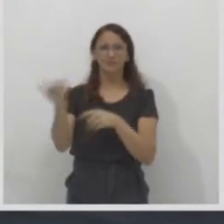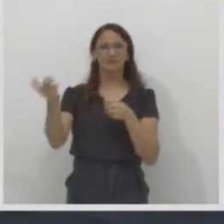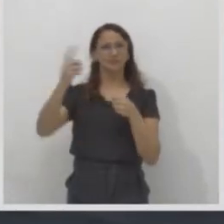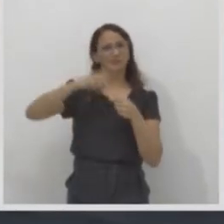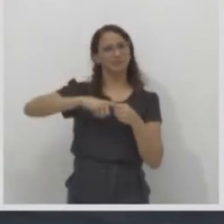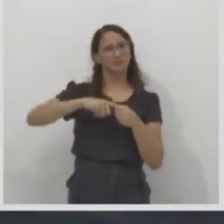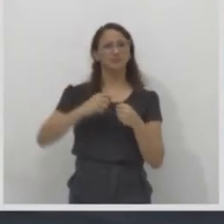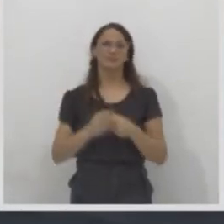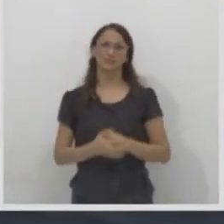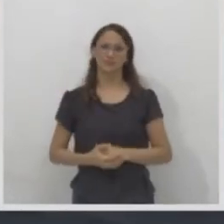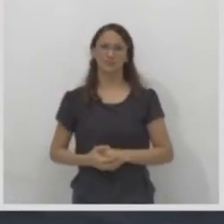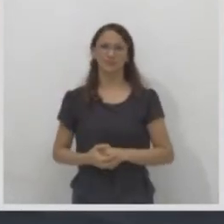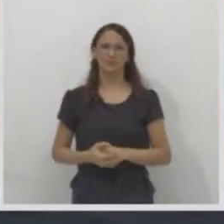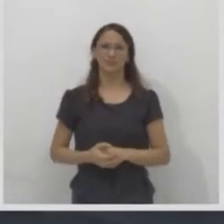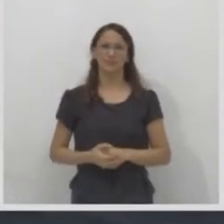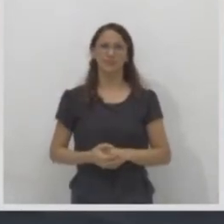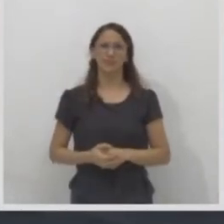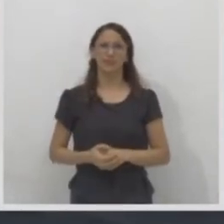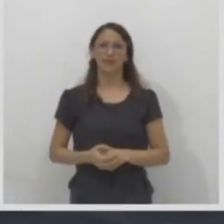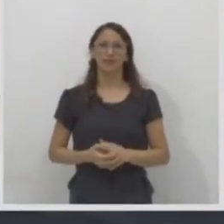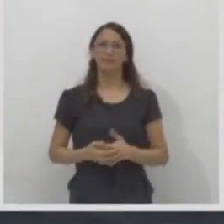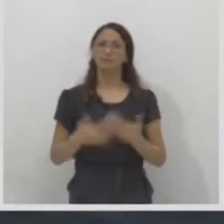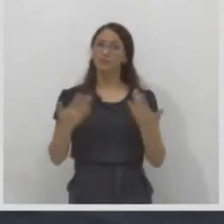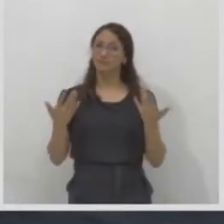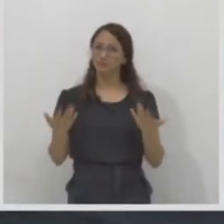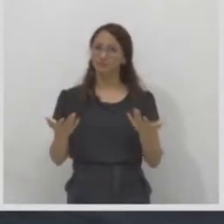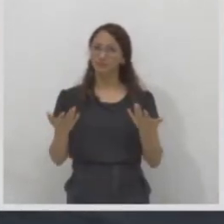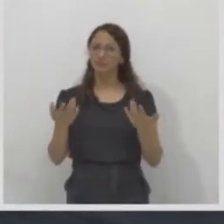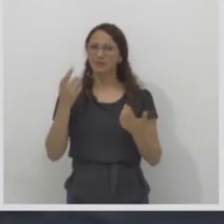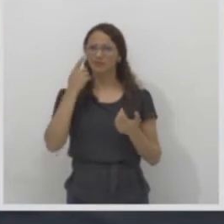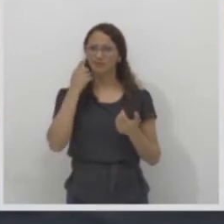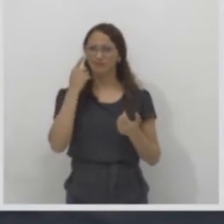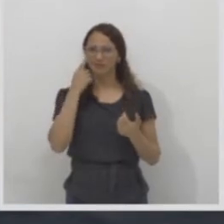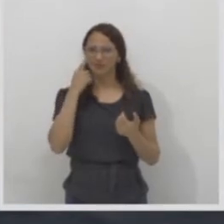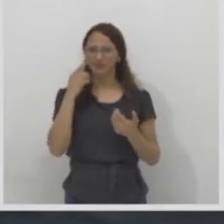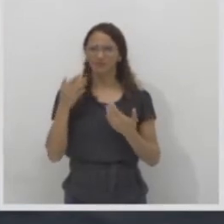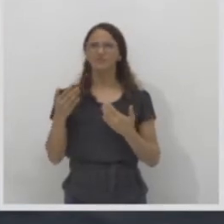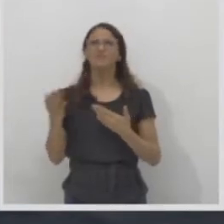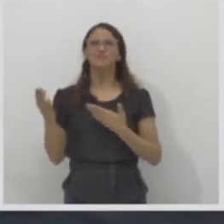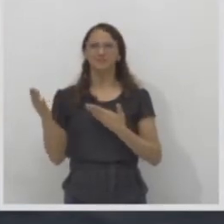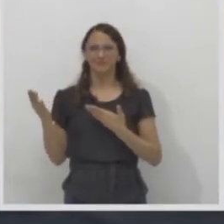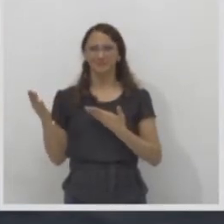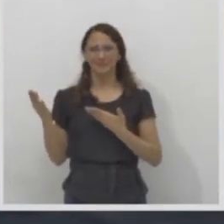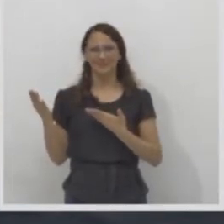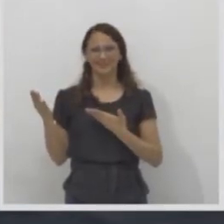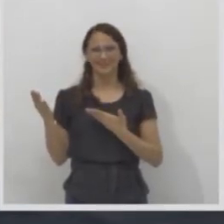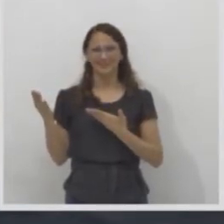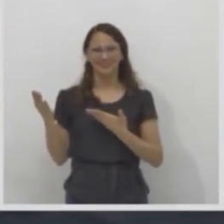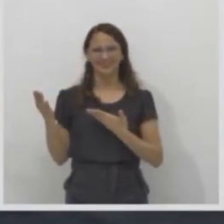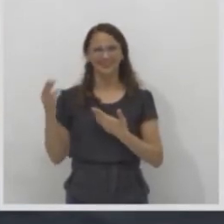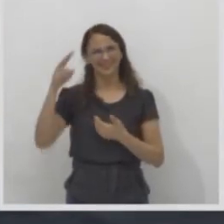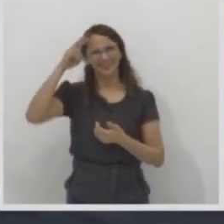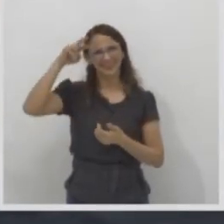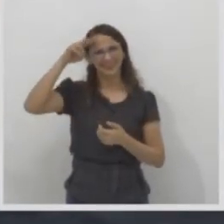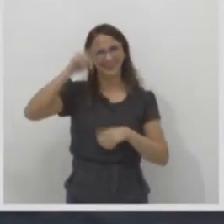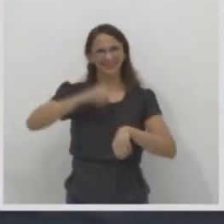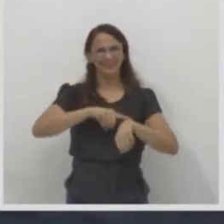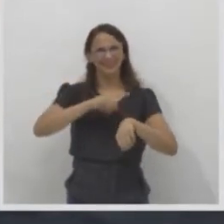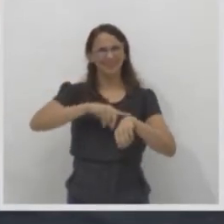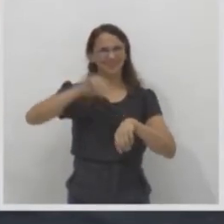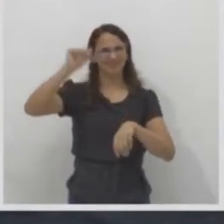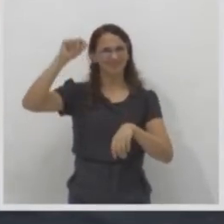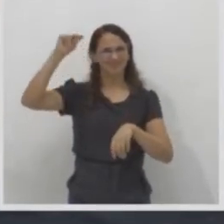migração, aluno, olha para mim aqui. Pensa como um pêndulo de um relógio. Lembra aqueles relógios antigos?